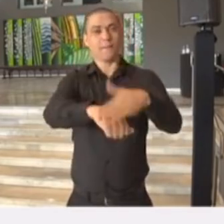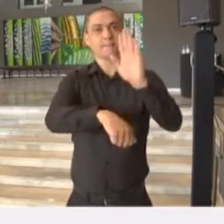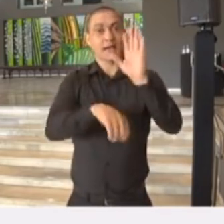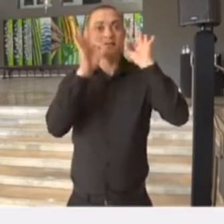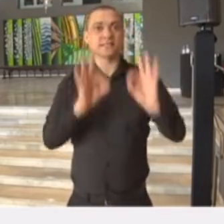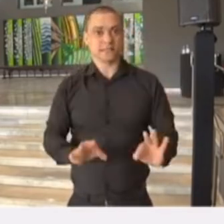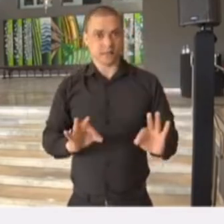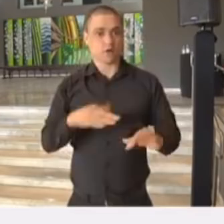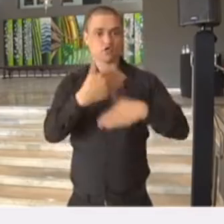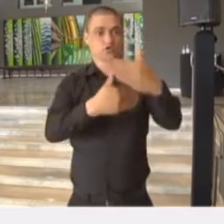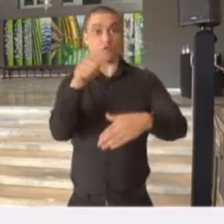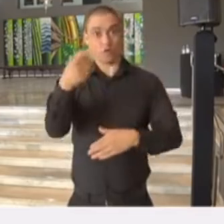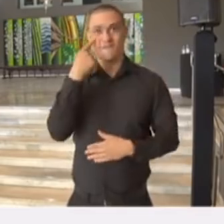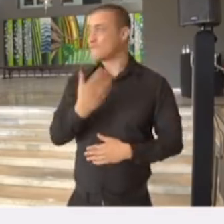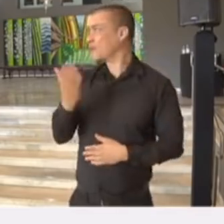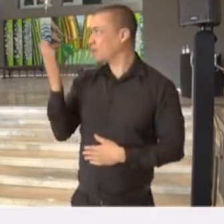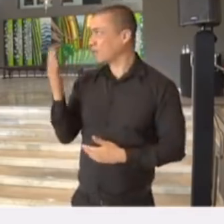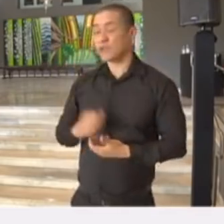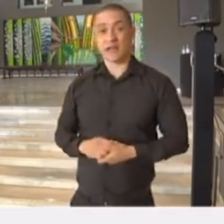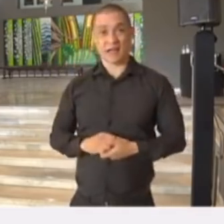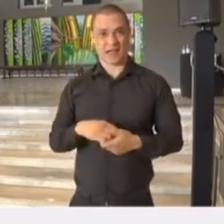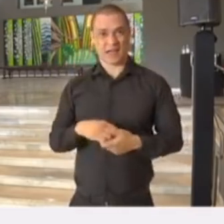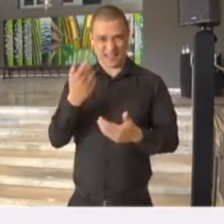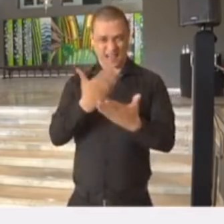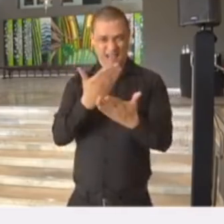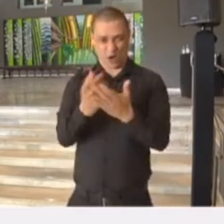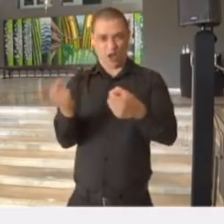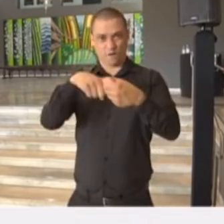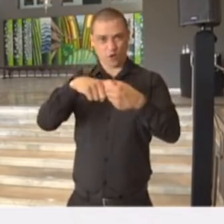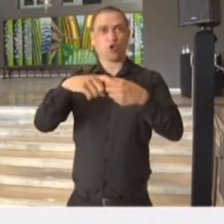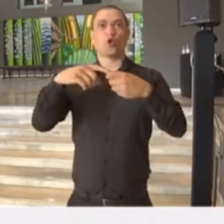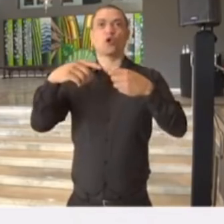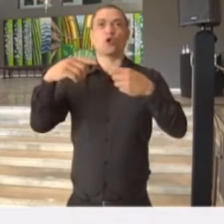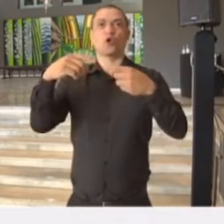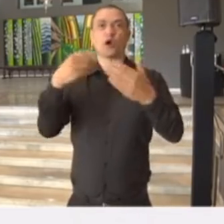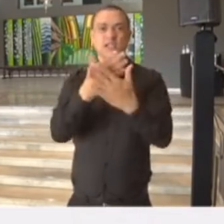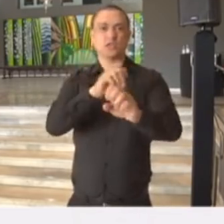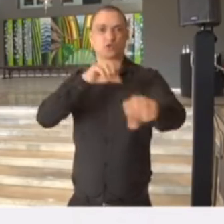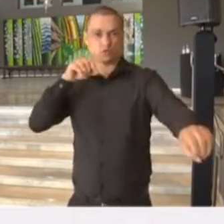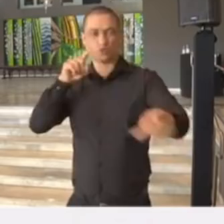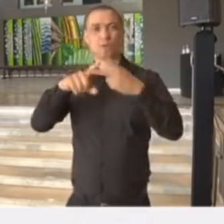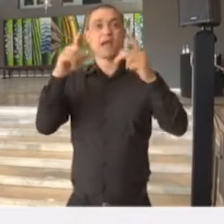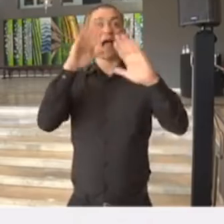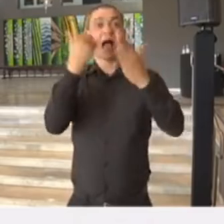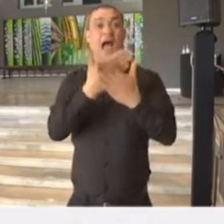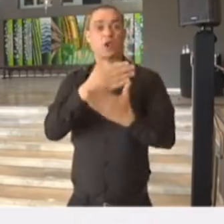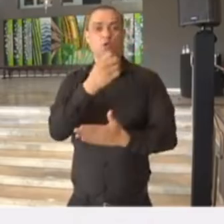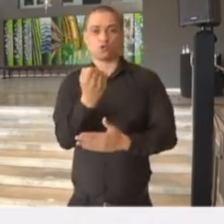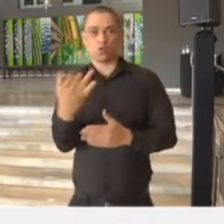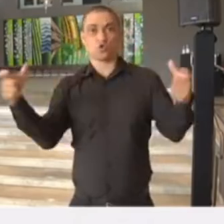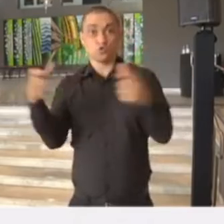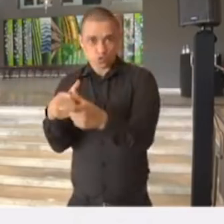ainda mais, como vocês podem ver, o retorno gradual segmentado, o uso de ensino remoto, e a redução do número de alunos por turma,